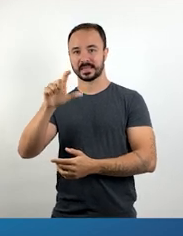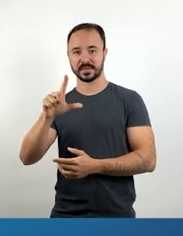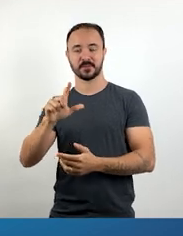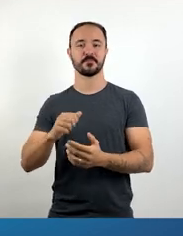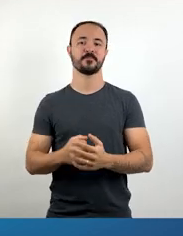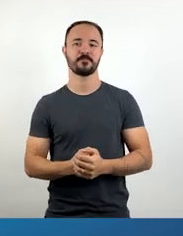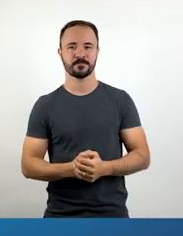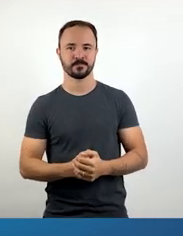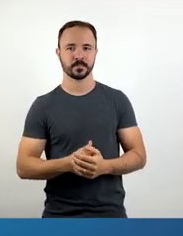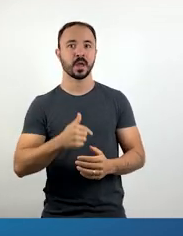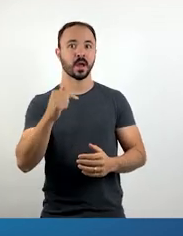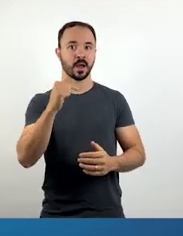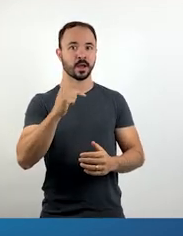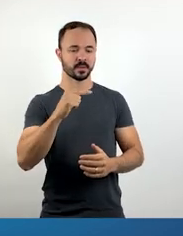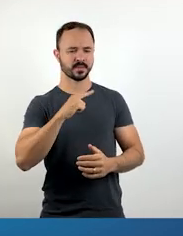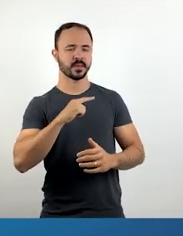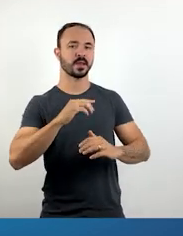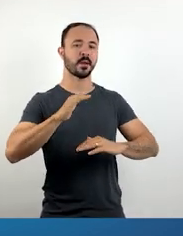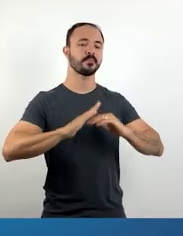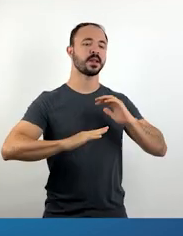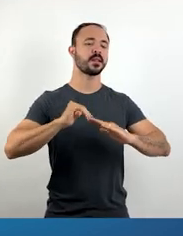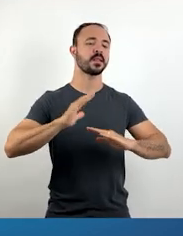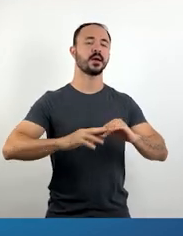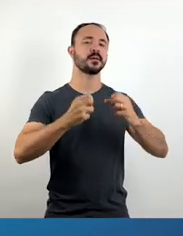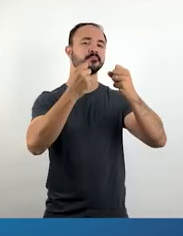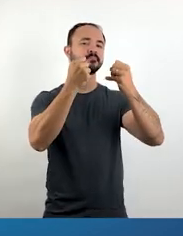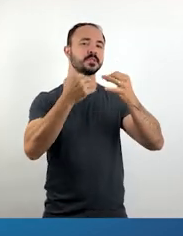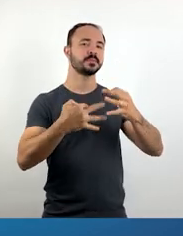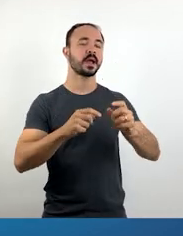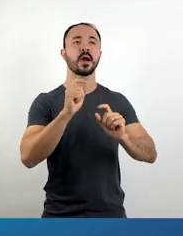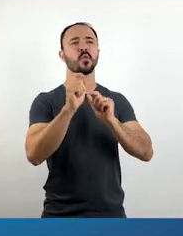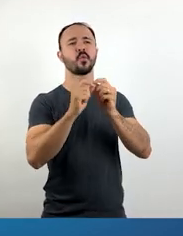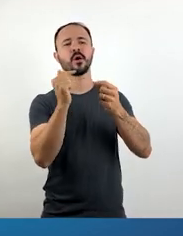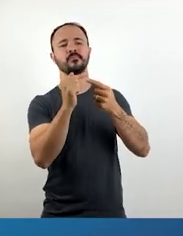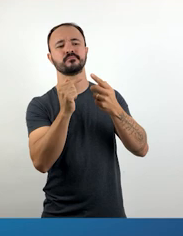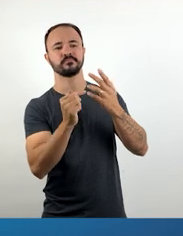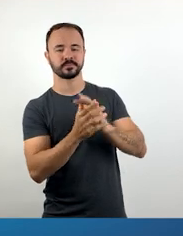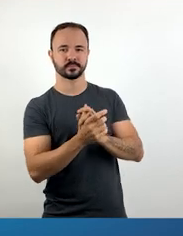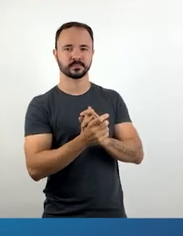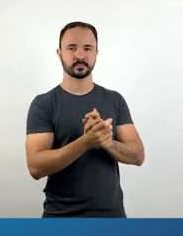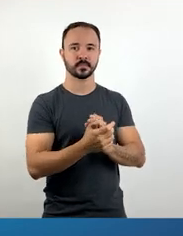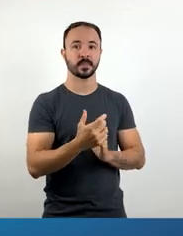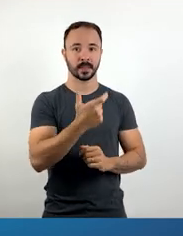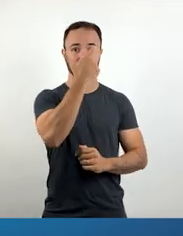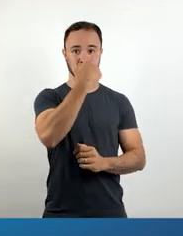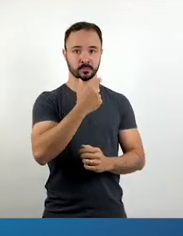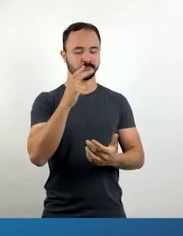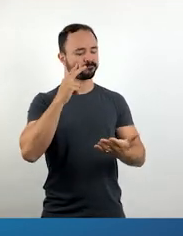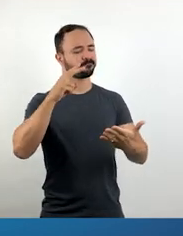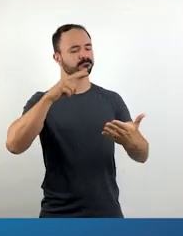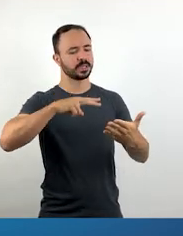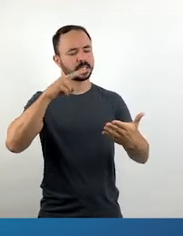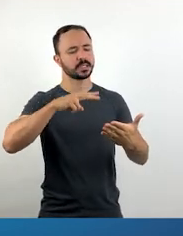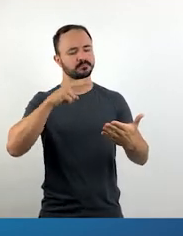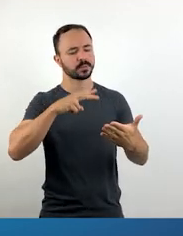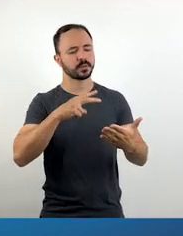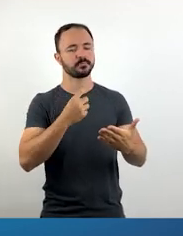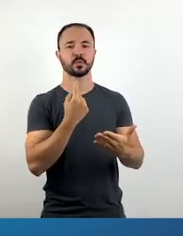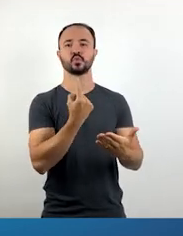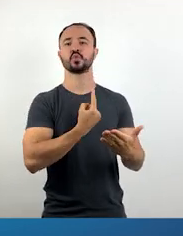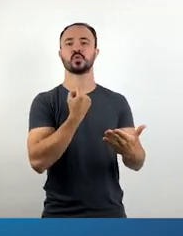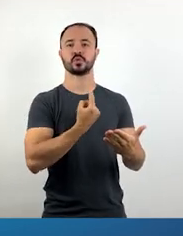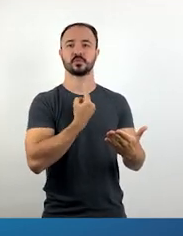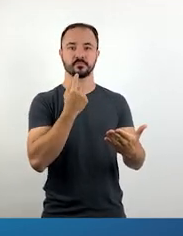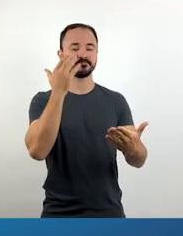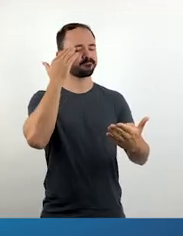habilidade a ser trabalhada é a que diz o seguinte, ler de forma autônoma e compreender, selecionando